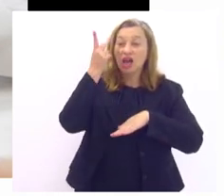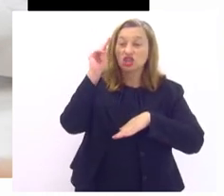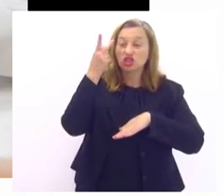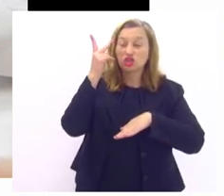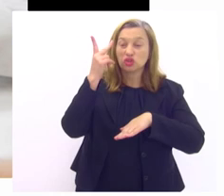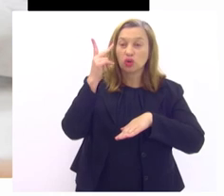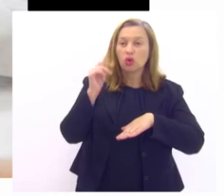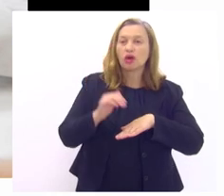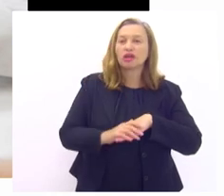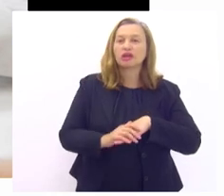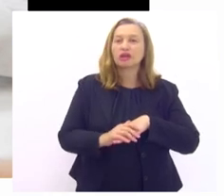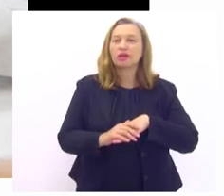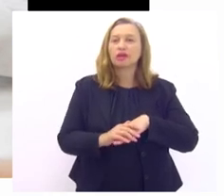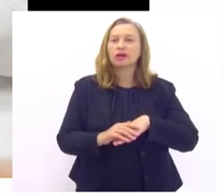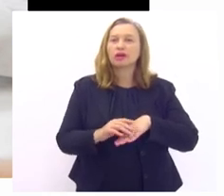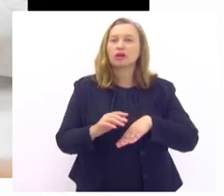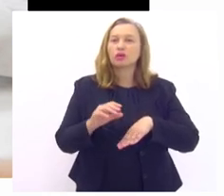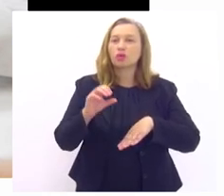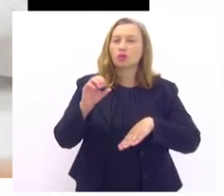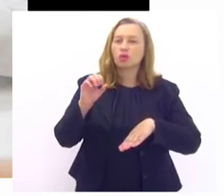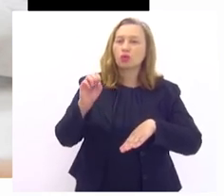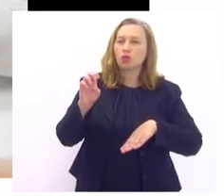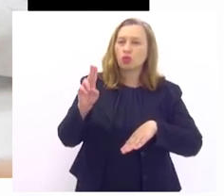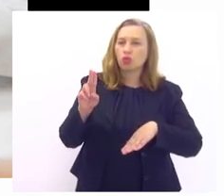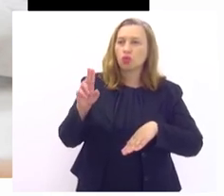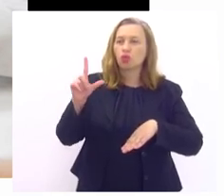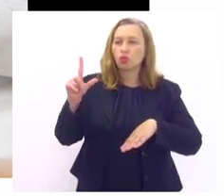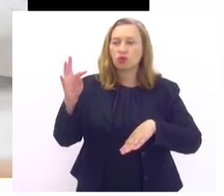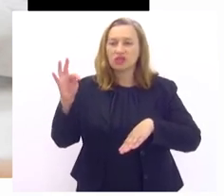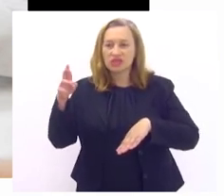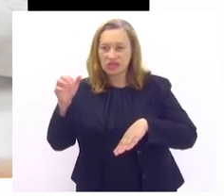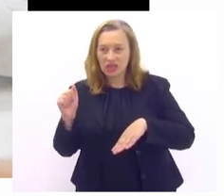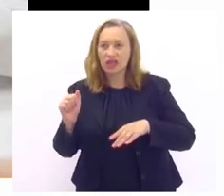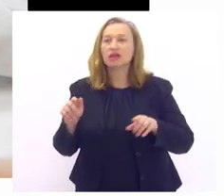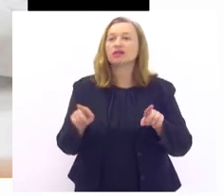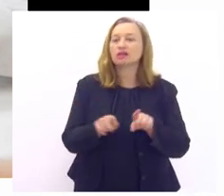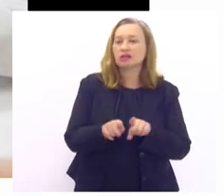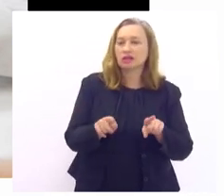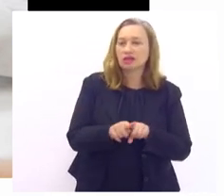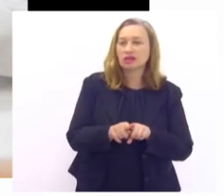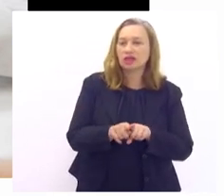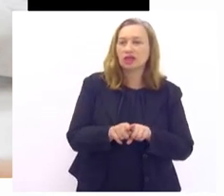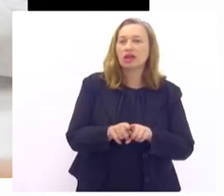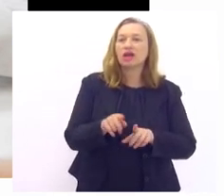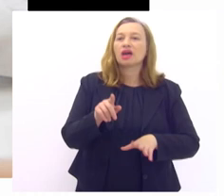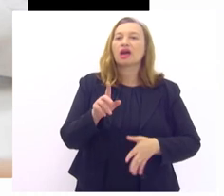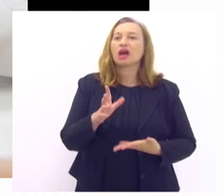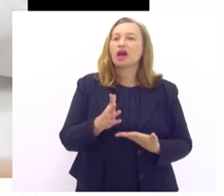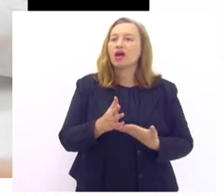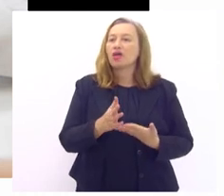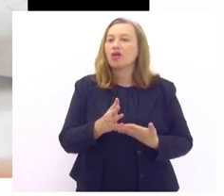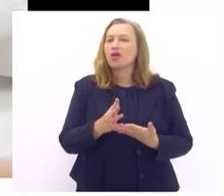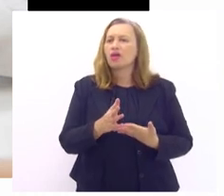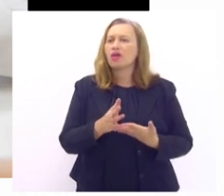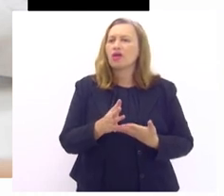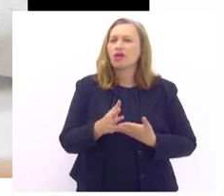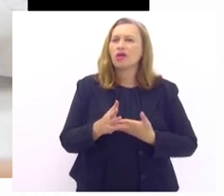amputação prévia a insuficiência renal crônica por conta da nefropatia que está ali